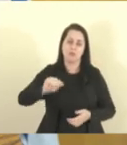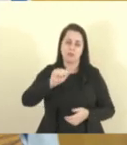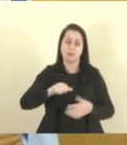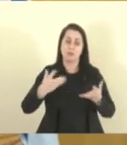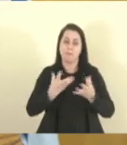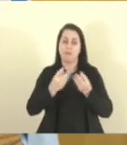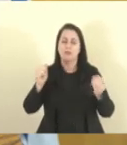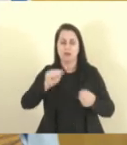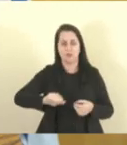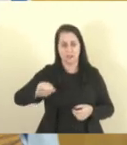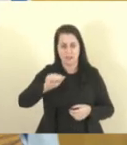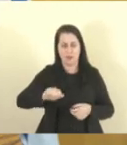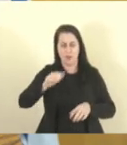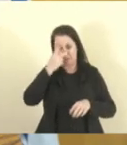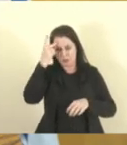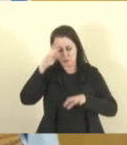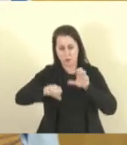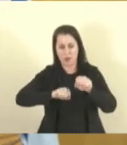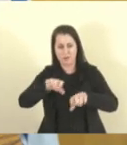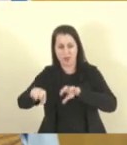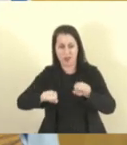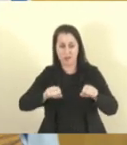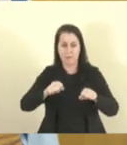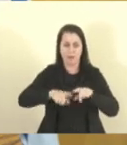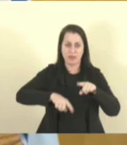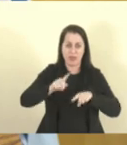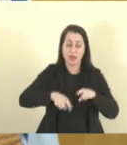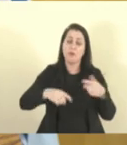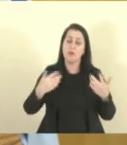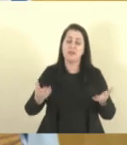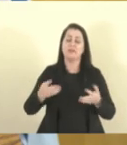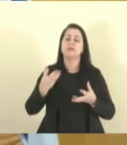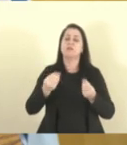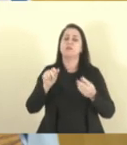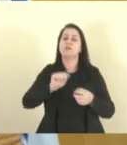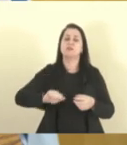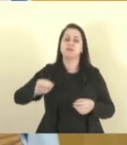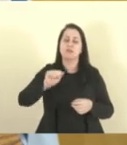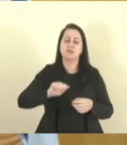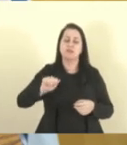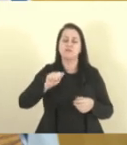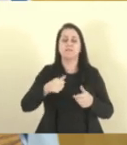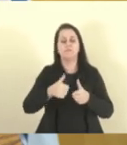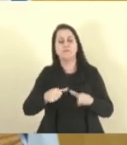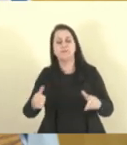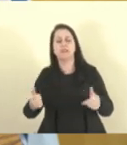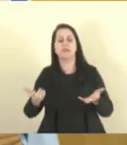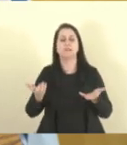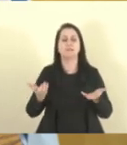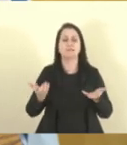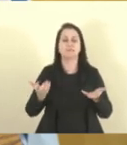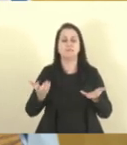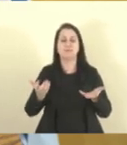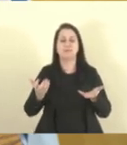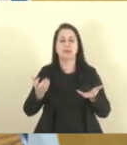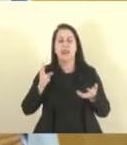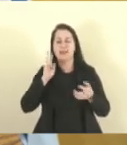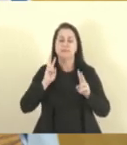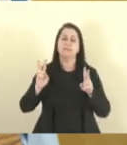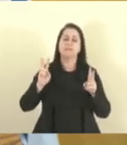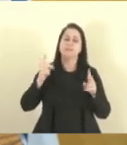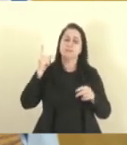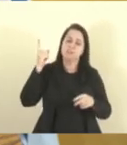associações de catadores de materiais recicláveis ficam reféns de pessoas, ficam reféns de atitudes que eles